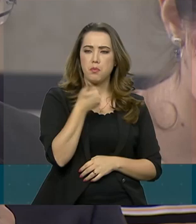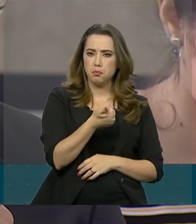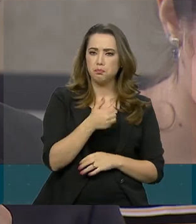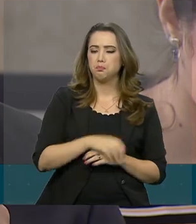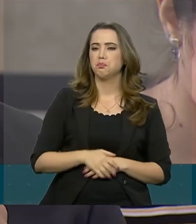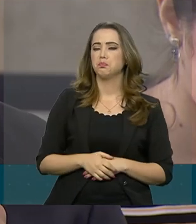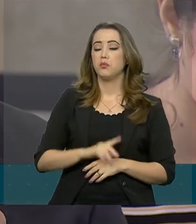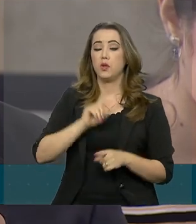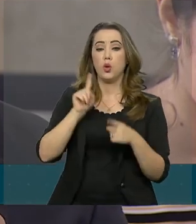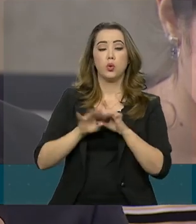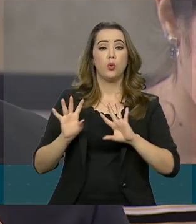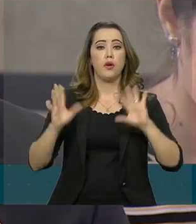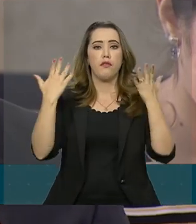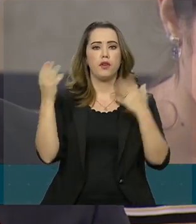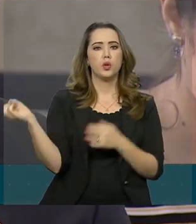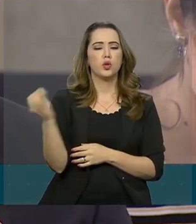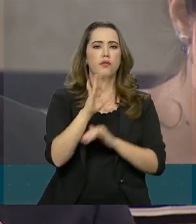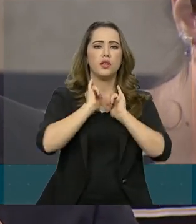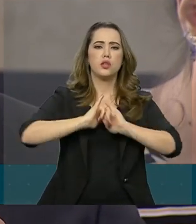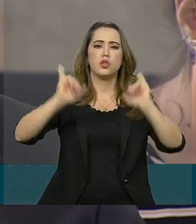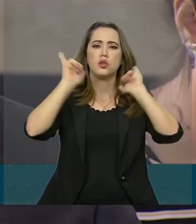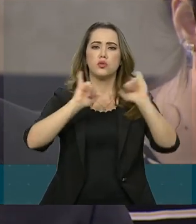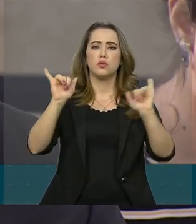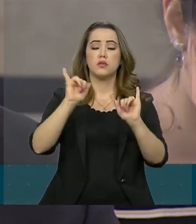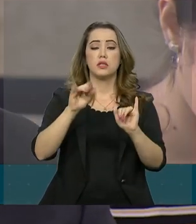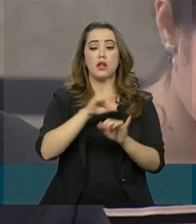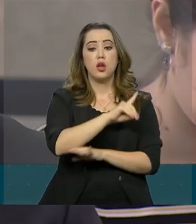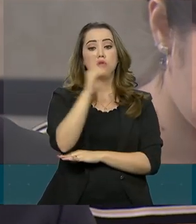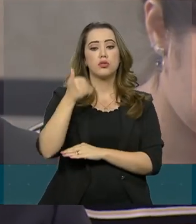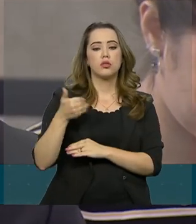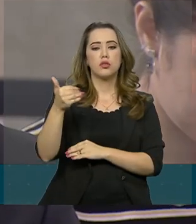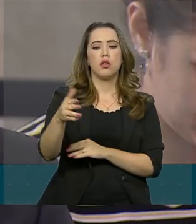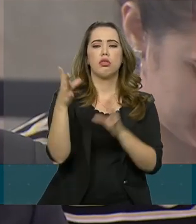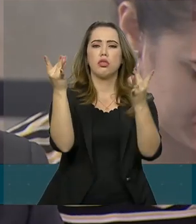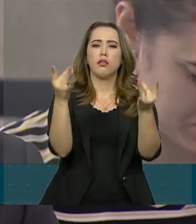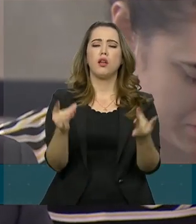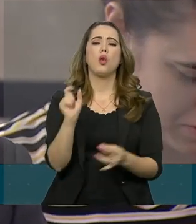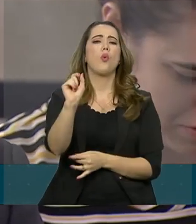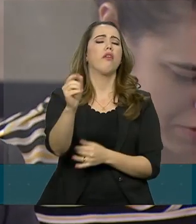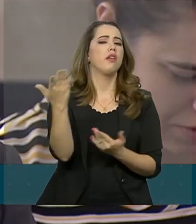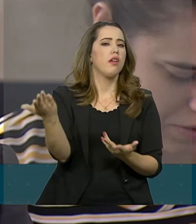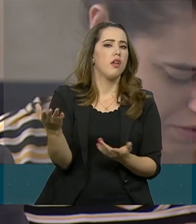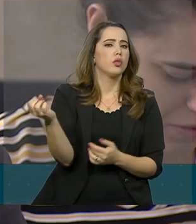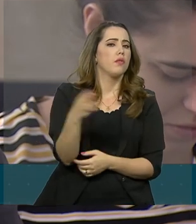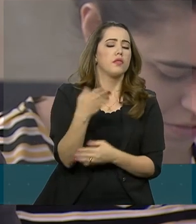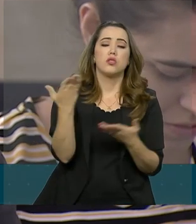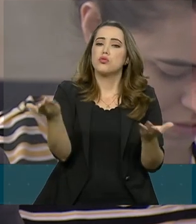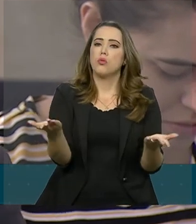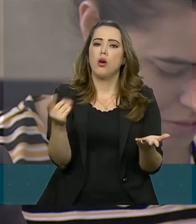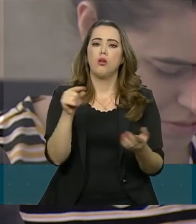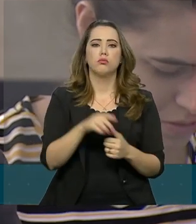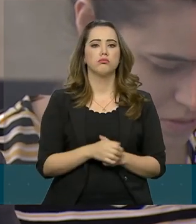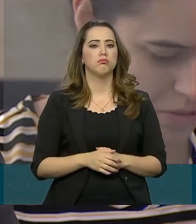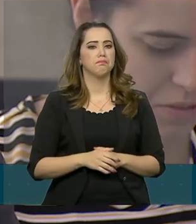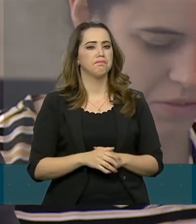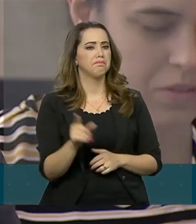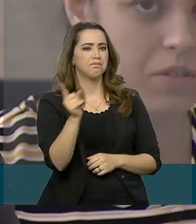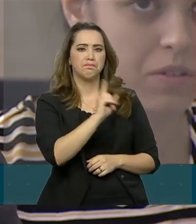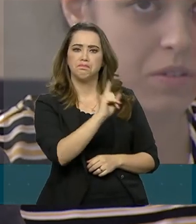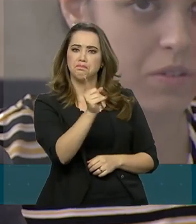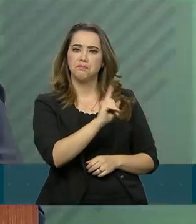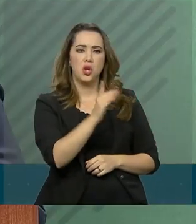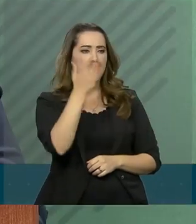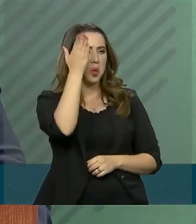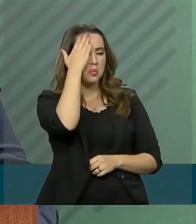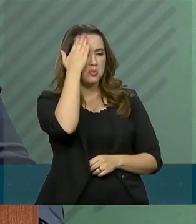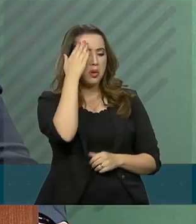Bolsonaro falou de uma novidade que seria anunciada nos próximos dias. Ele deu detalhes para o senhor de que novidade seria da área de infraestrutura, economia? Não, eu